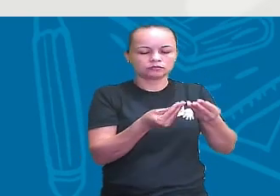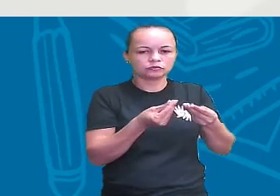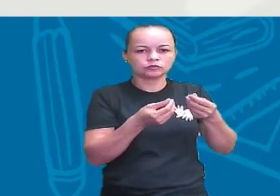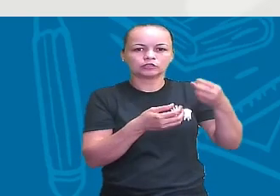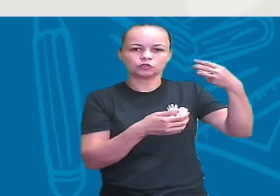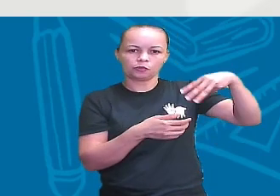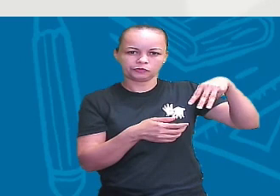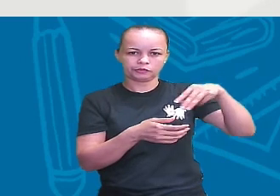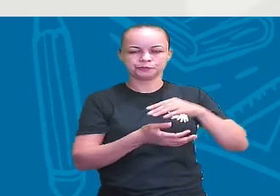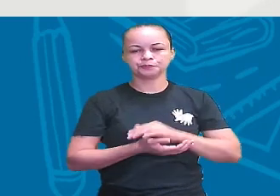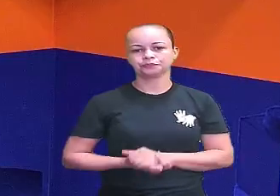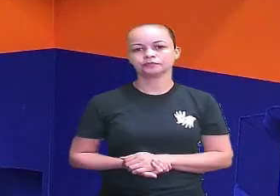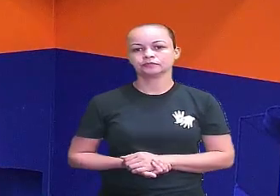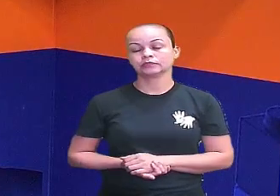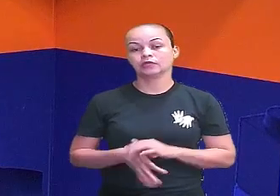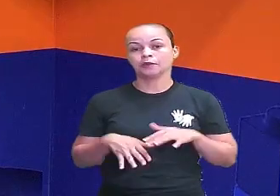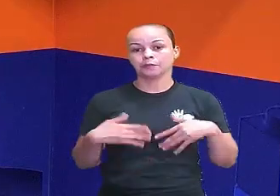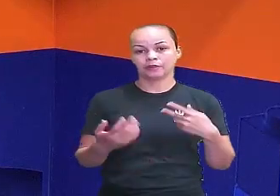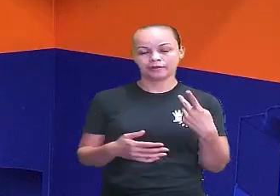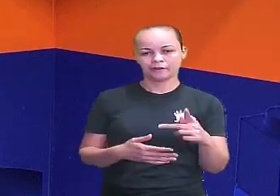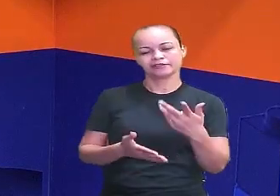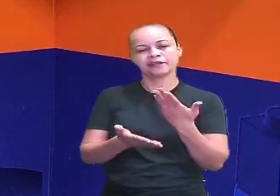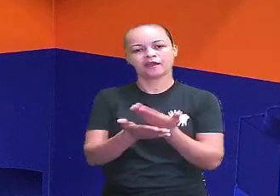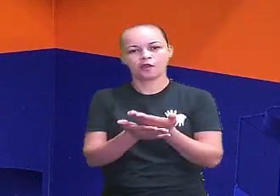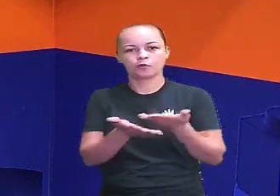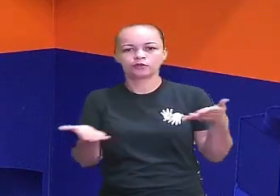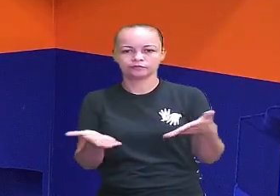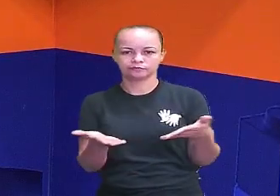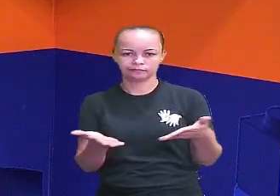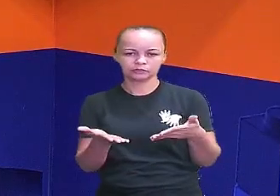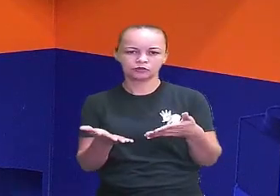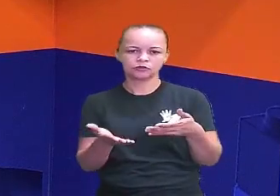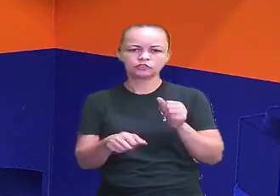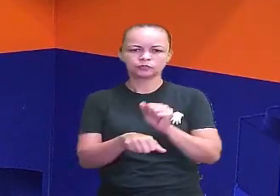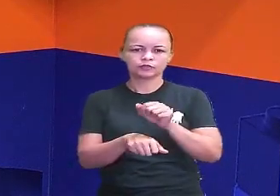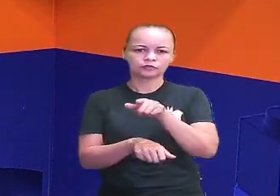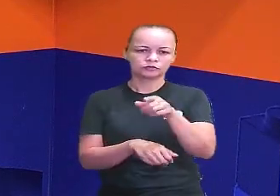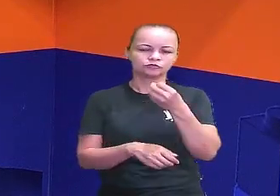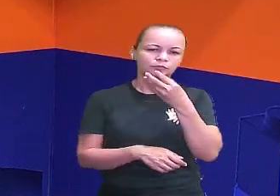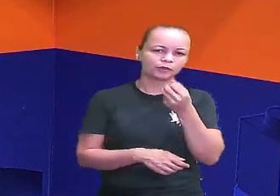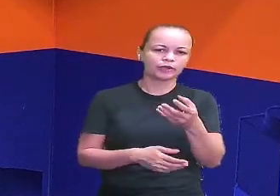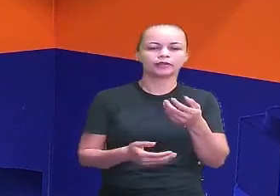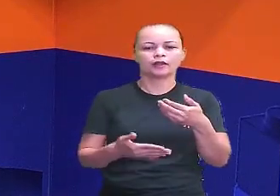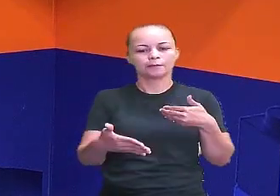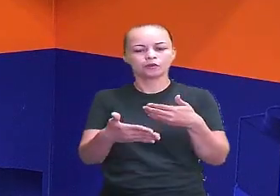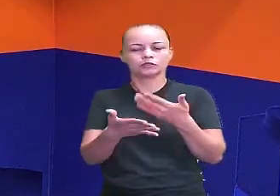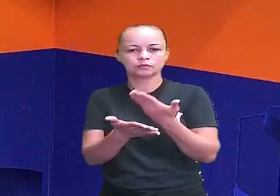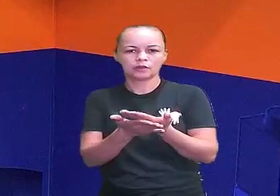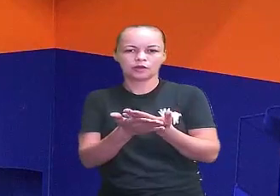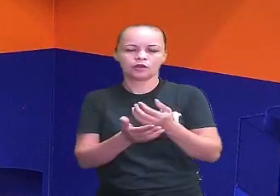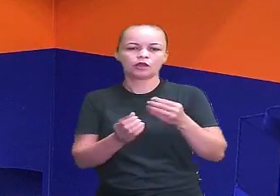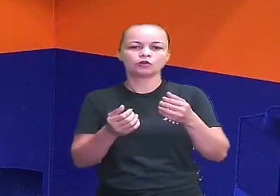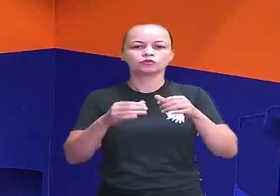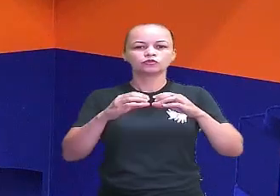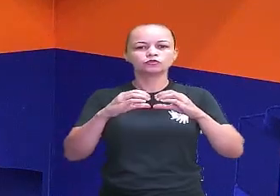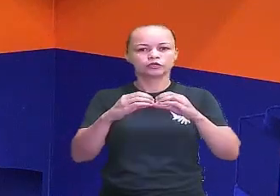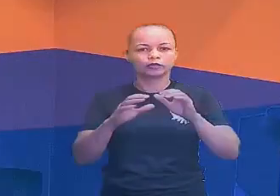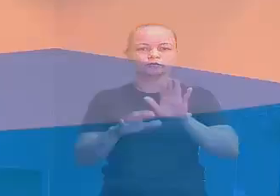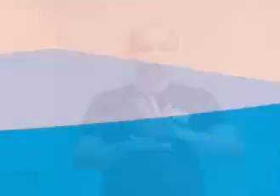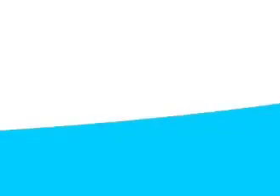Bem, gente, essa é a nossa aula de hoje. Espero que todos fiquem bem e até uma próxima aula. Um cheiro no coração!